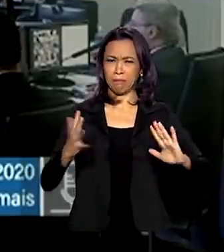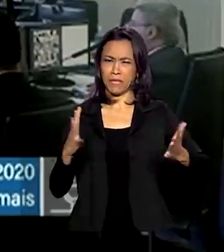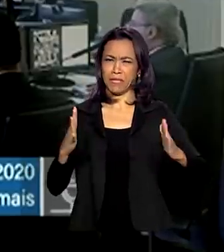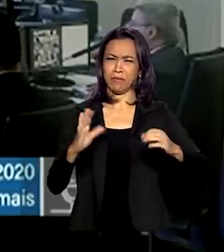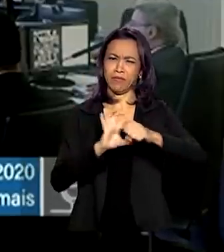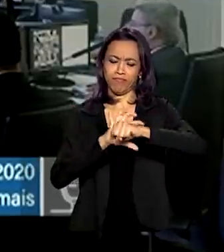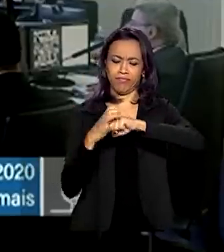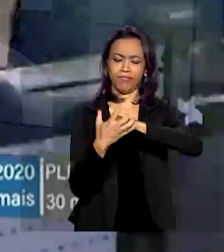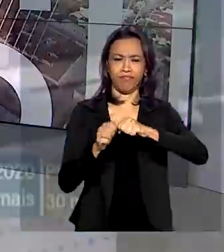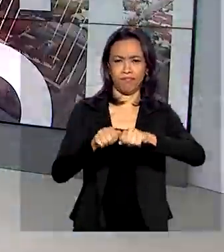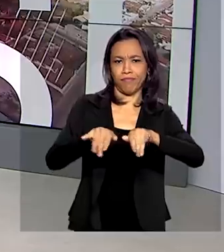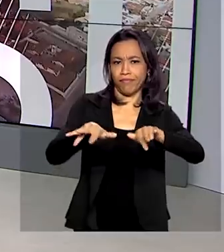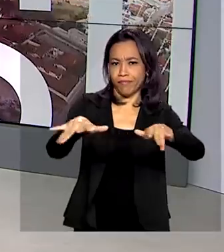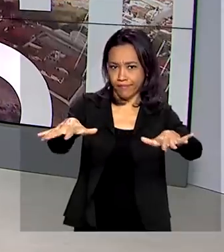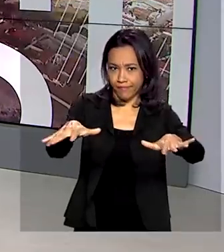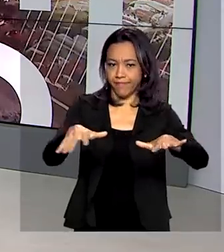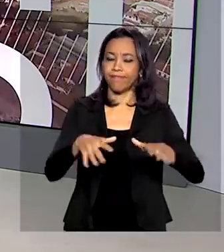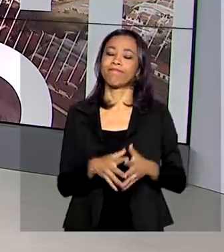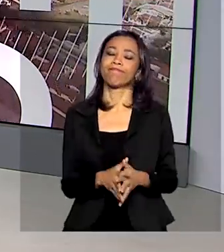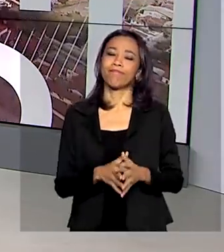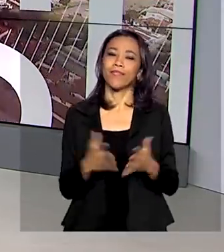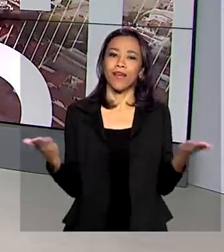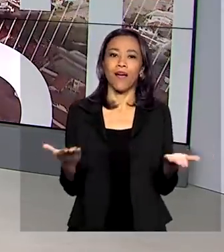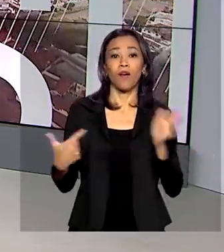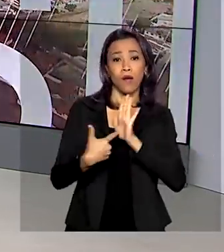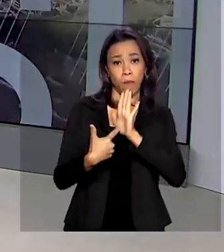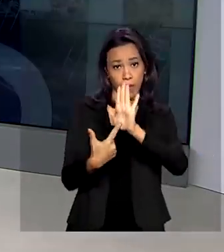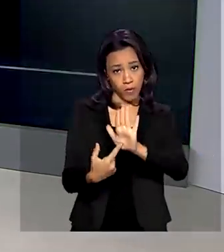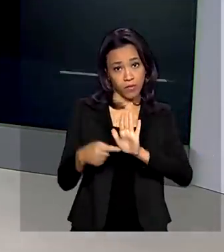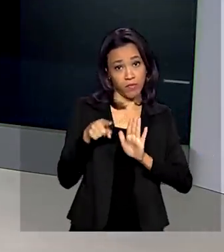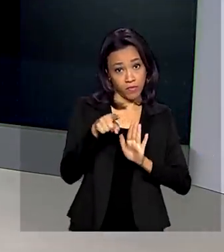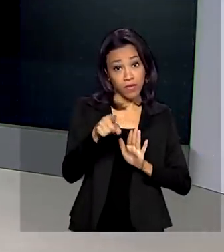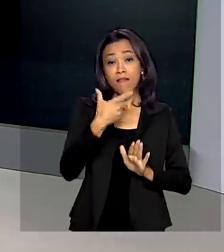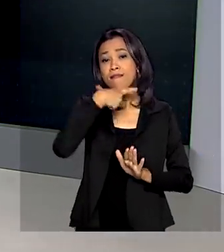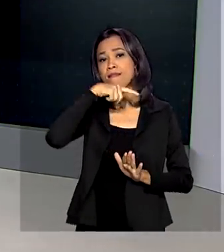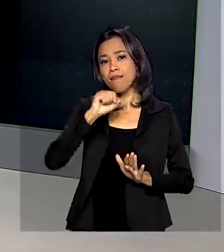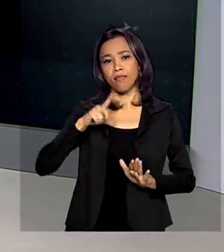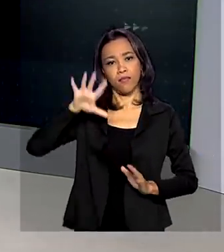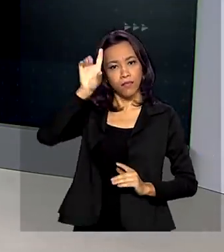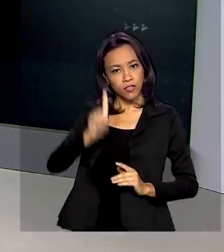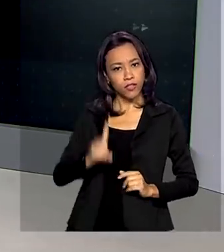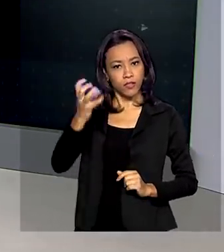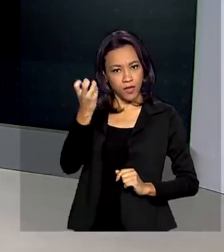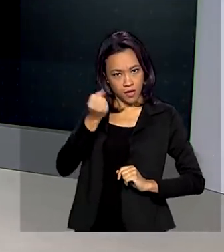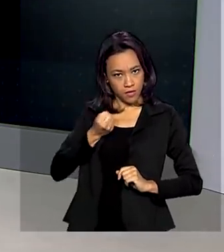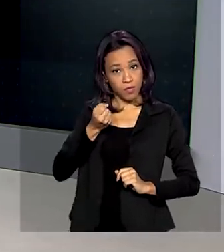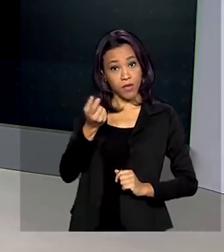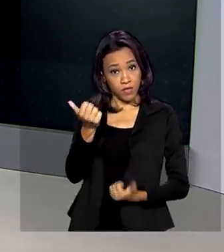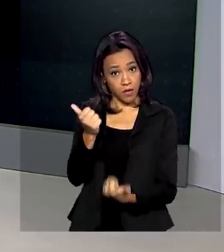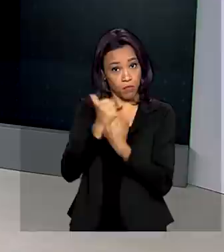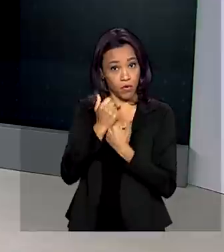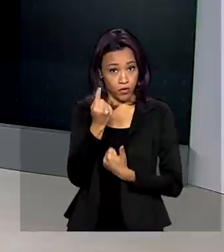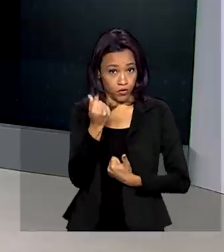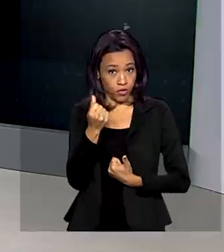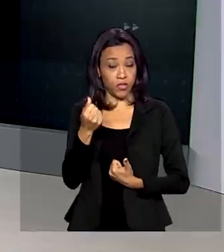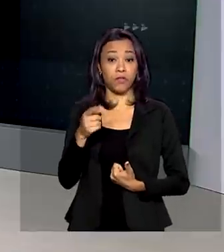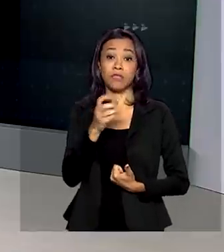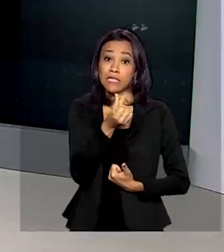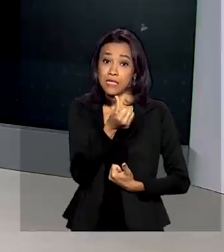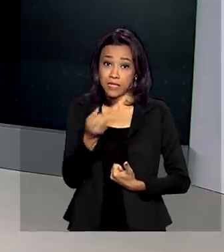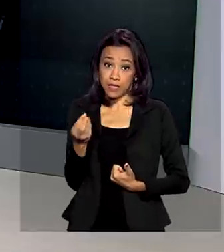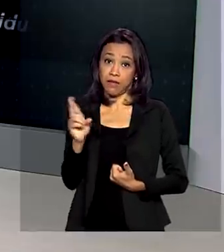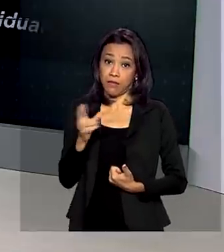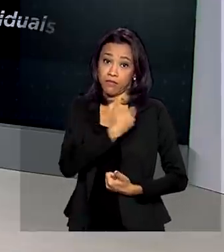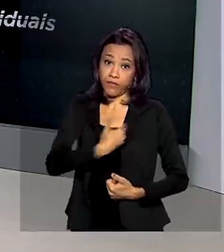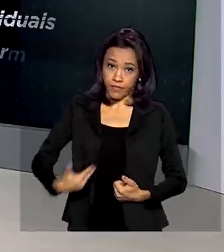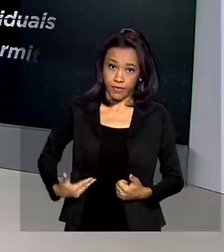novo coronavírus. A gente mostra agora para você aqui no telão quem tem direito a receber essa ajuda de 600 reais por mês.